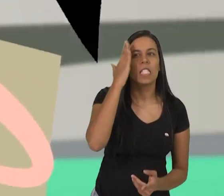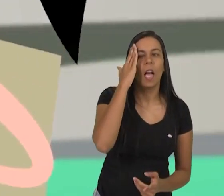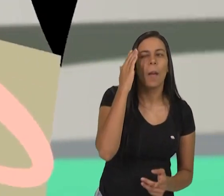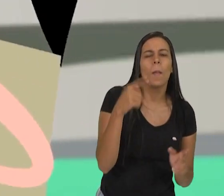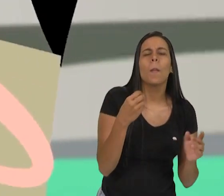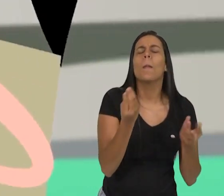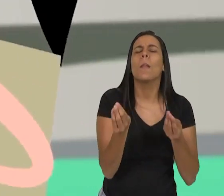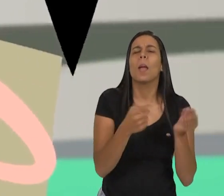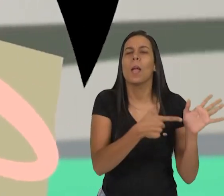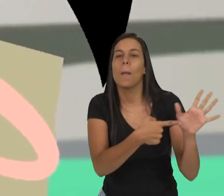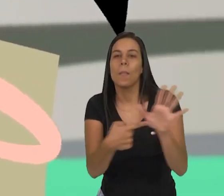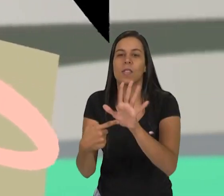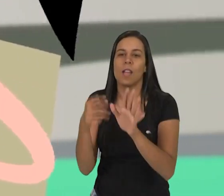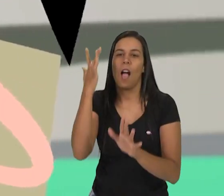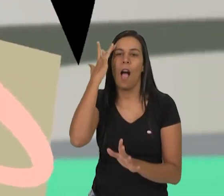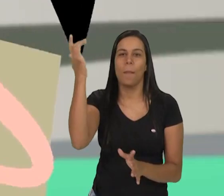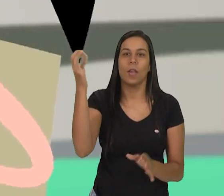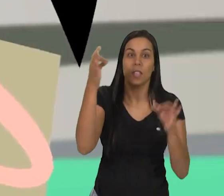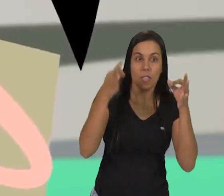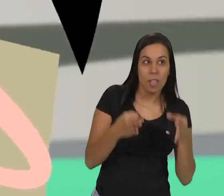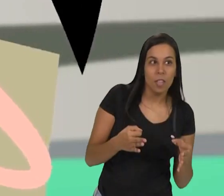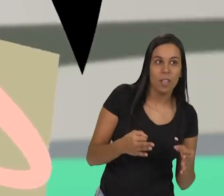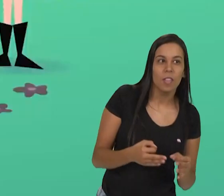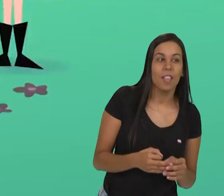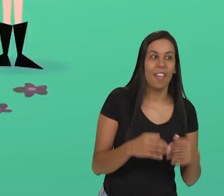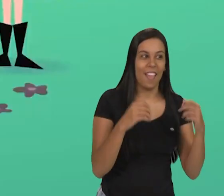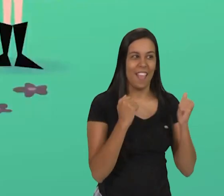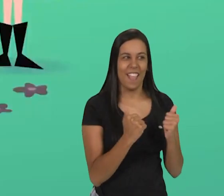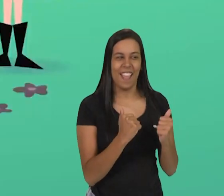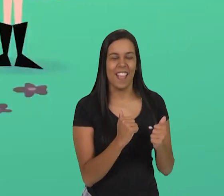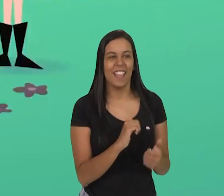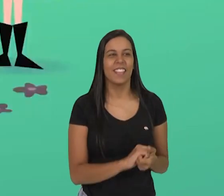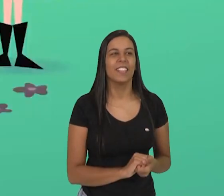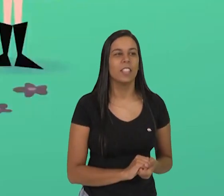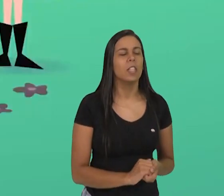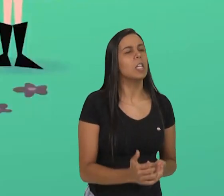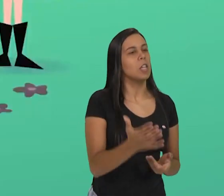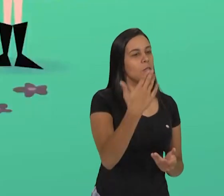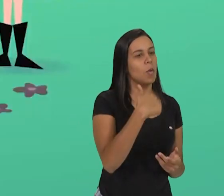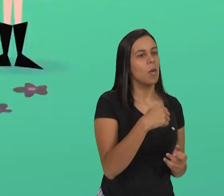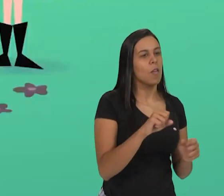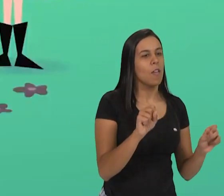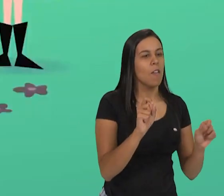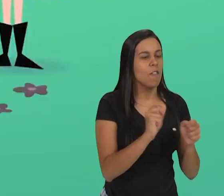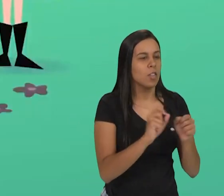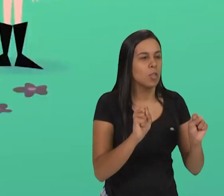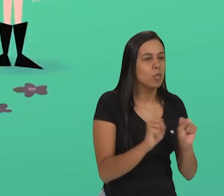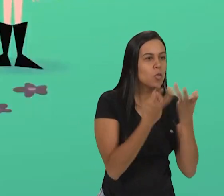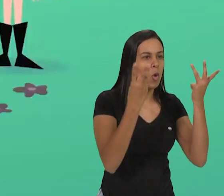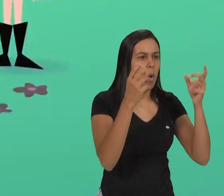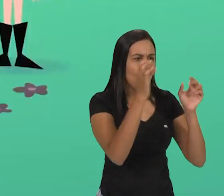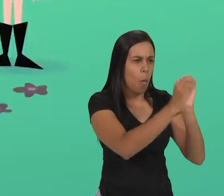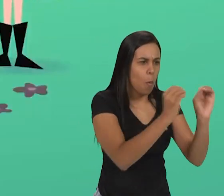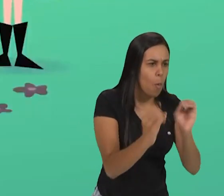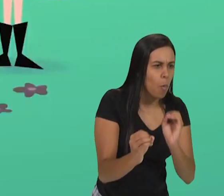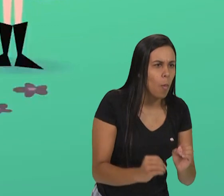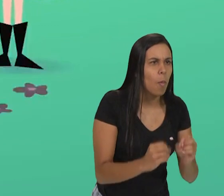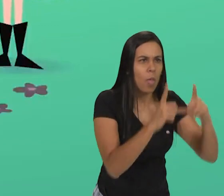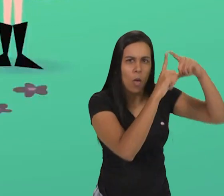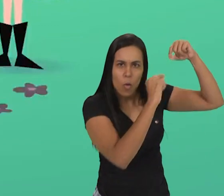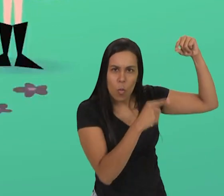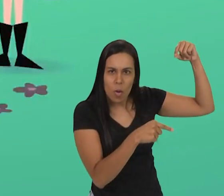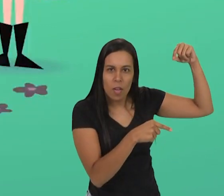já sei pra quem vamos nos apresentar amanhã, certo? Oba! Vamos fazer o show dos buracos da lua?